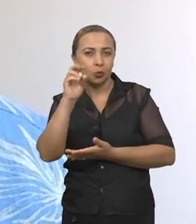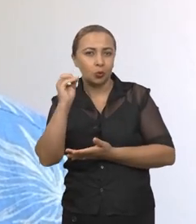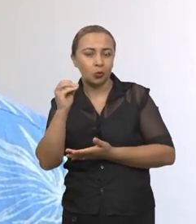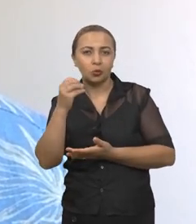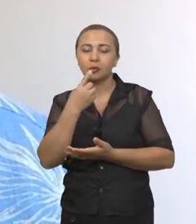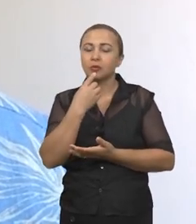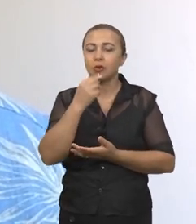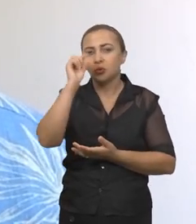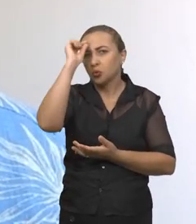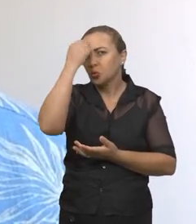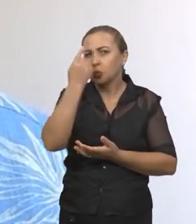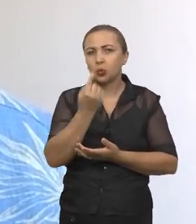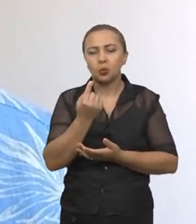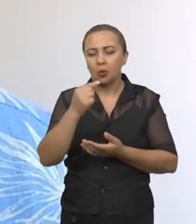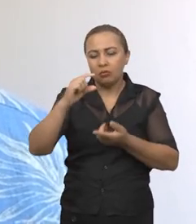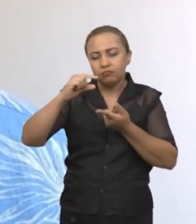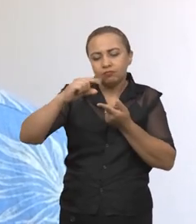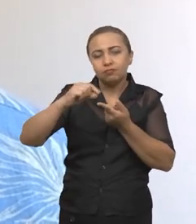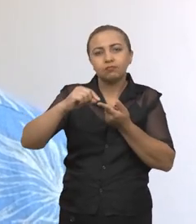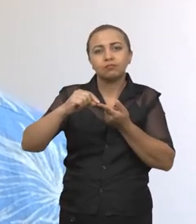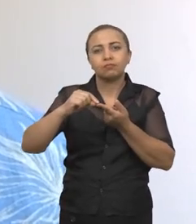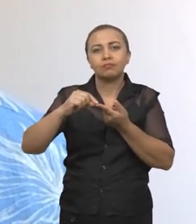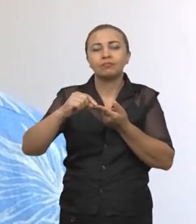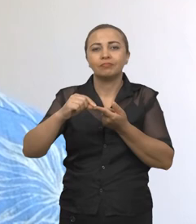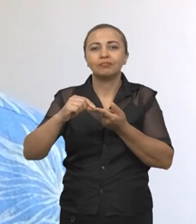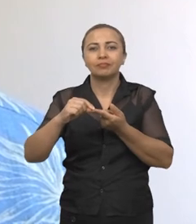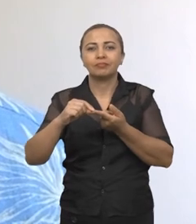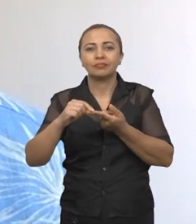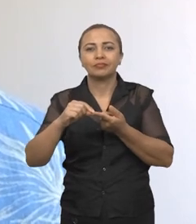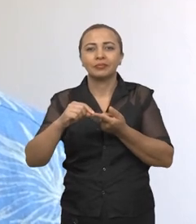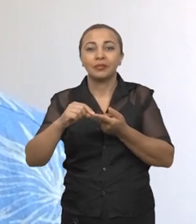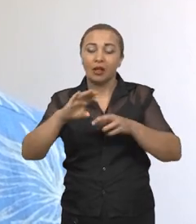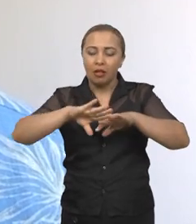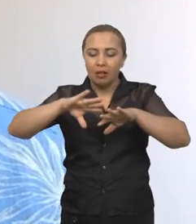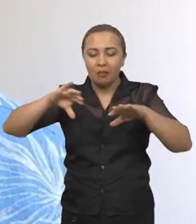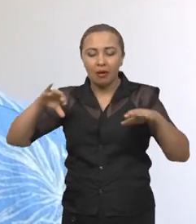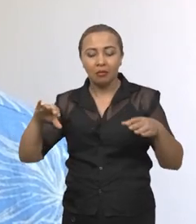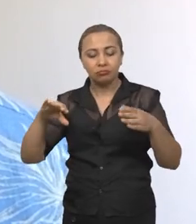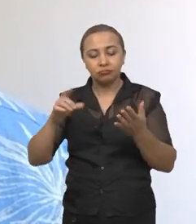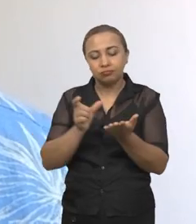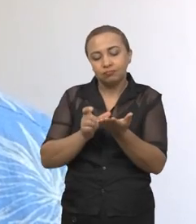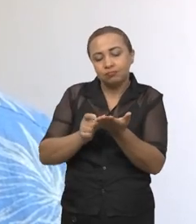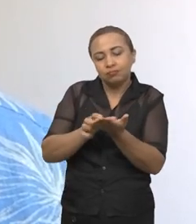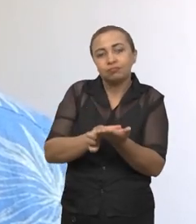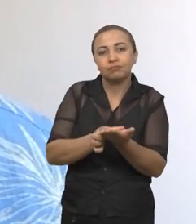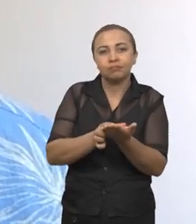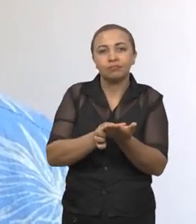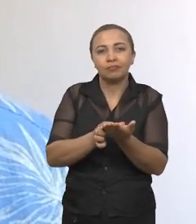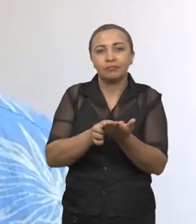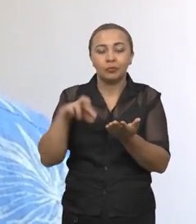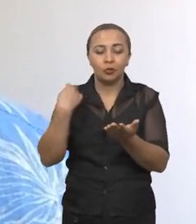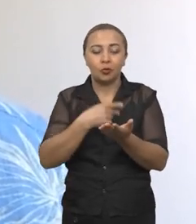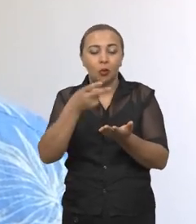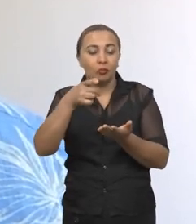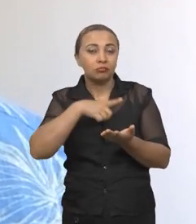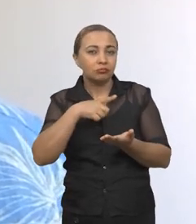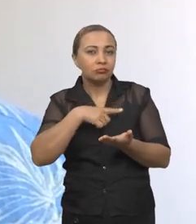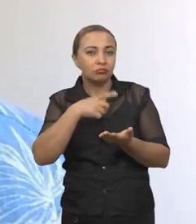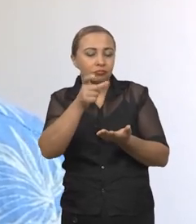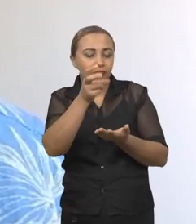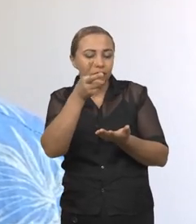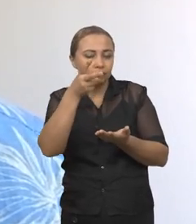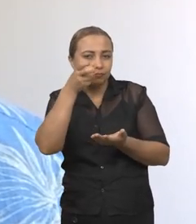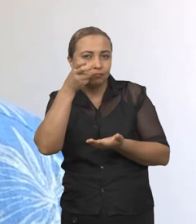Então, uma pequena quantidade de sangue, o soro sanguíneo é separado, é colocado ao sensor. A gente obtém